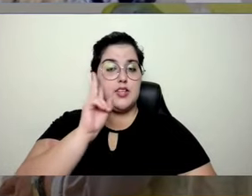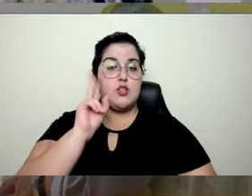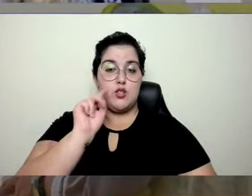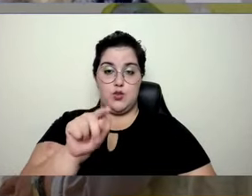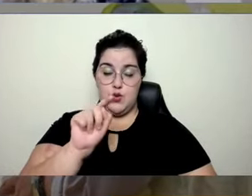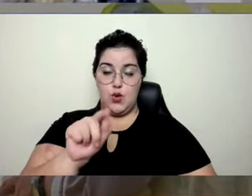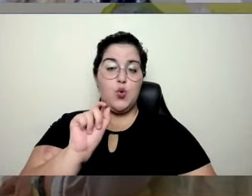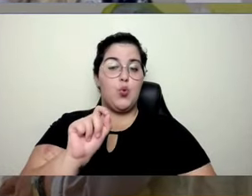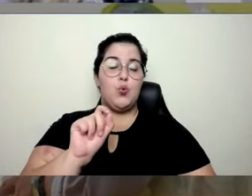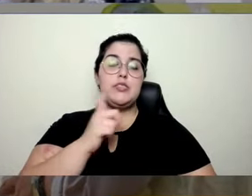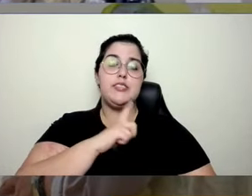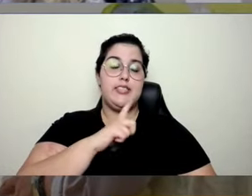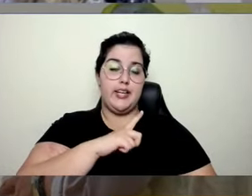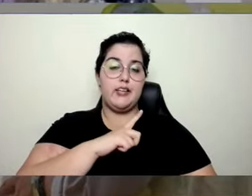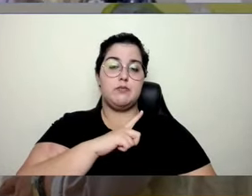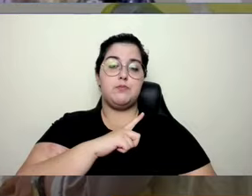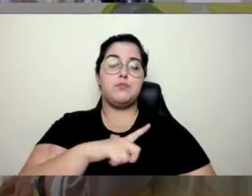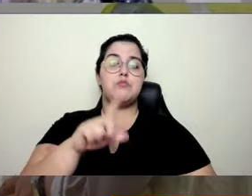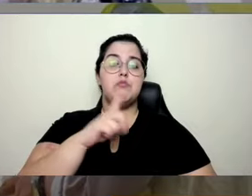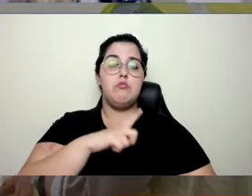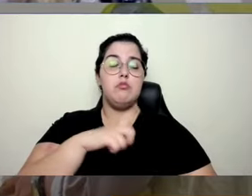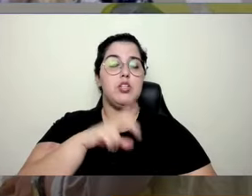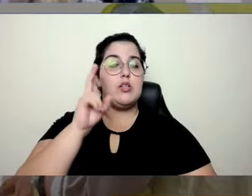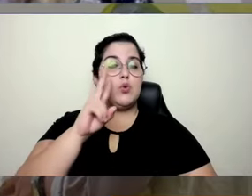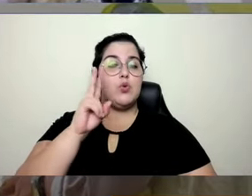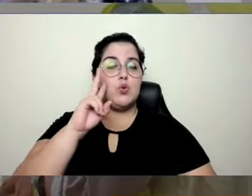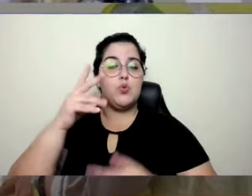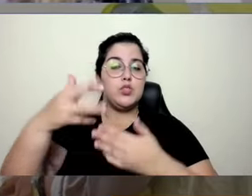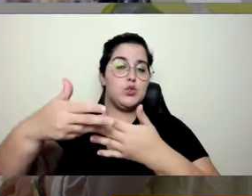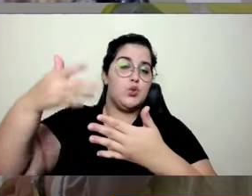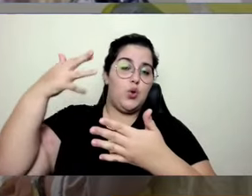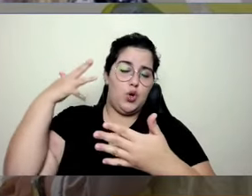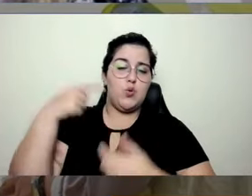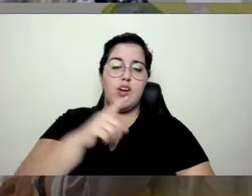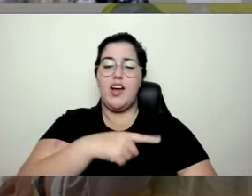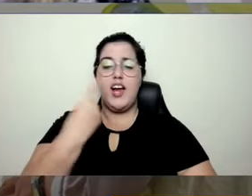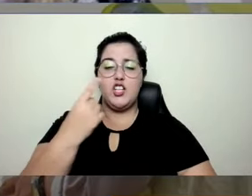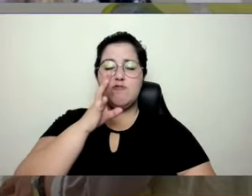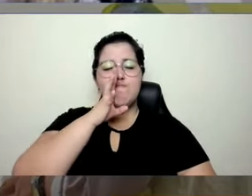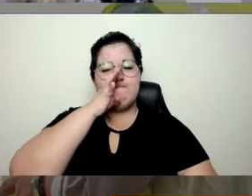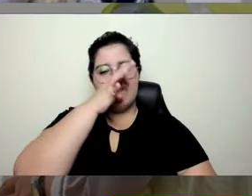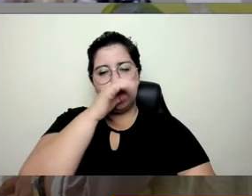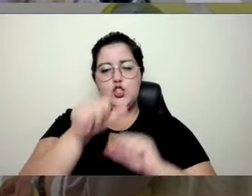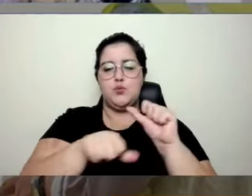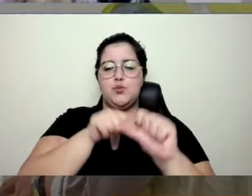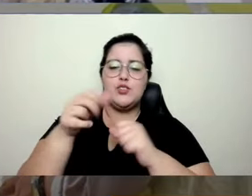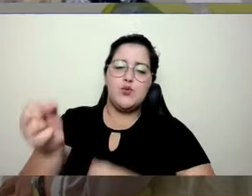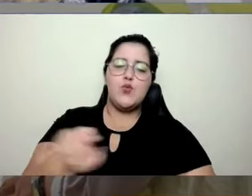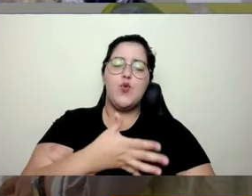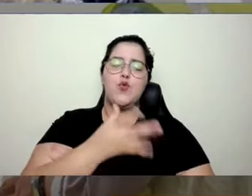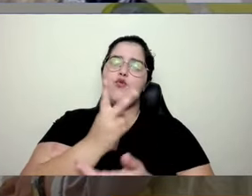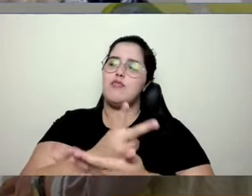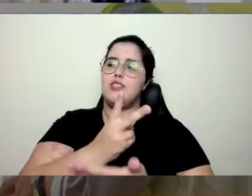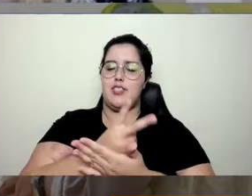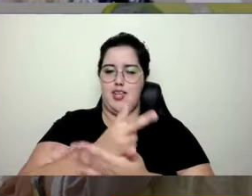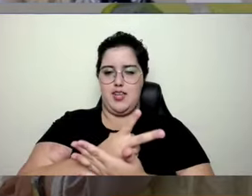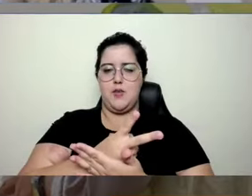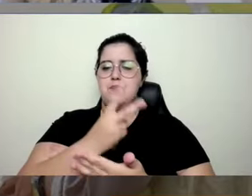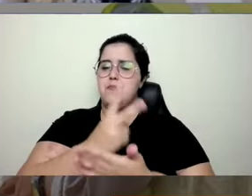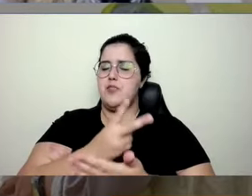tem o histórico de resistir ao novo, sempre funcionou sem,